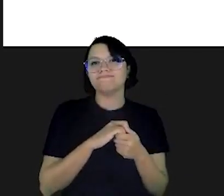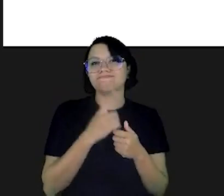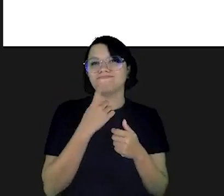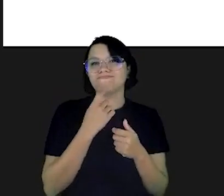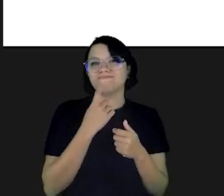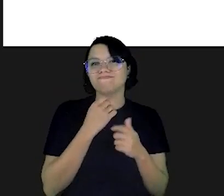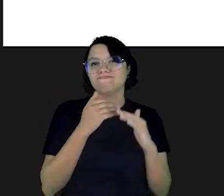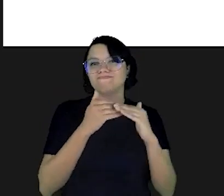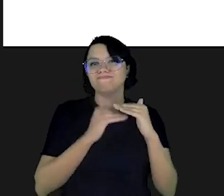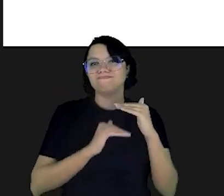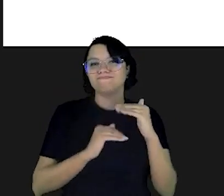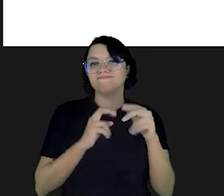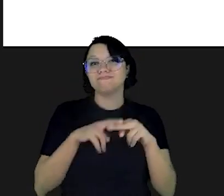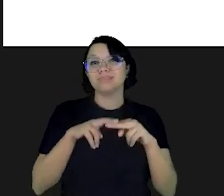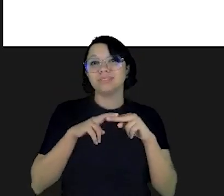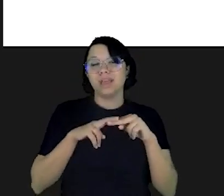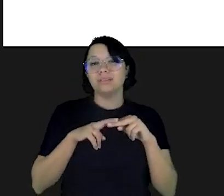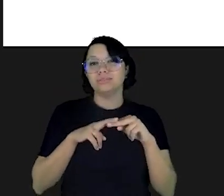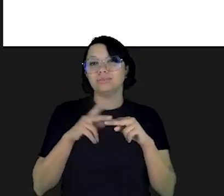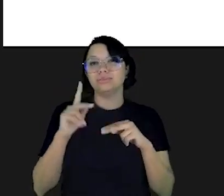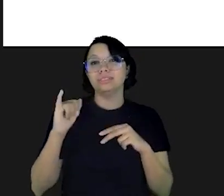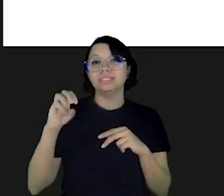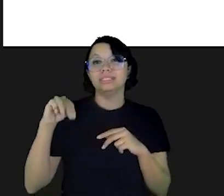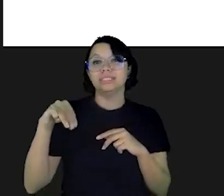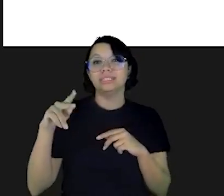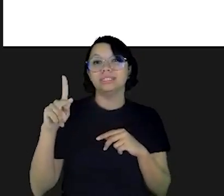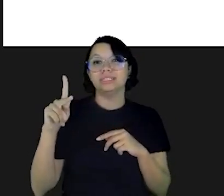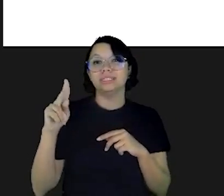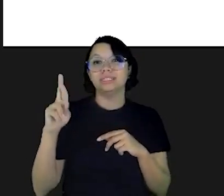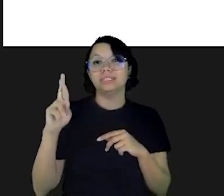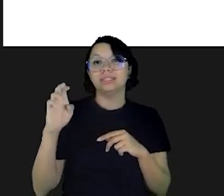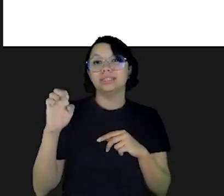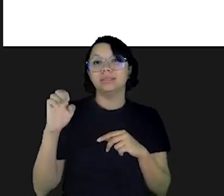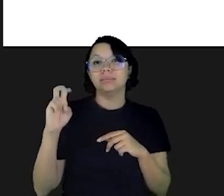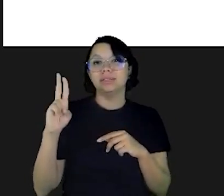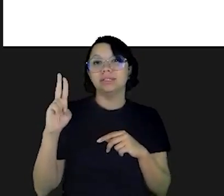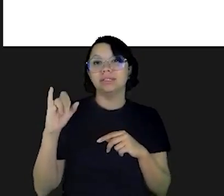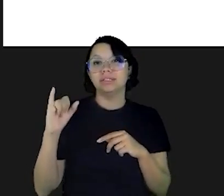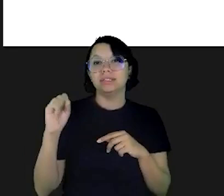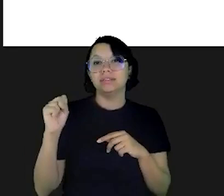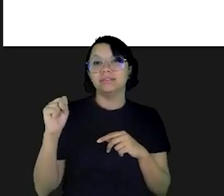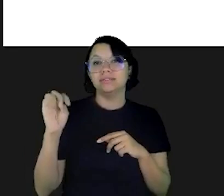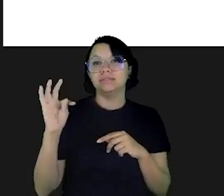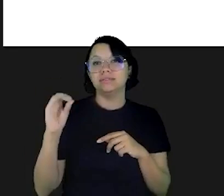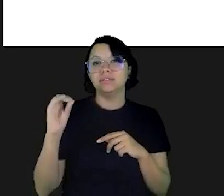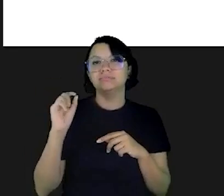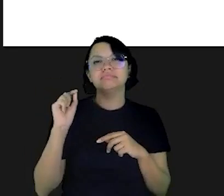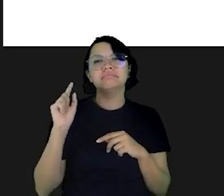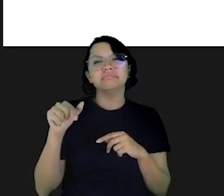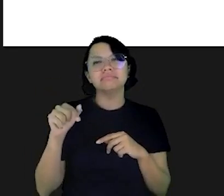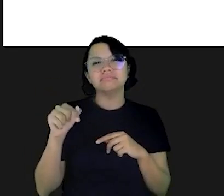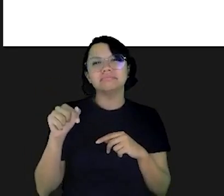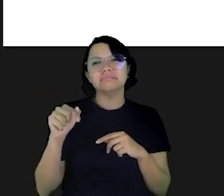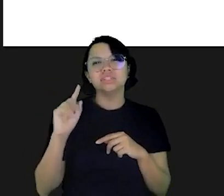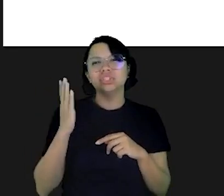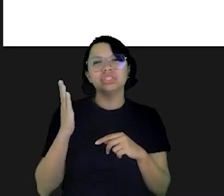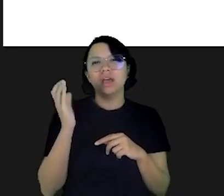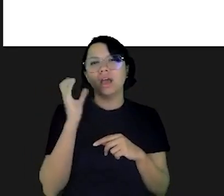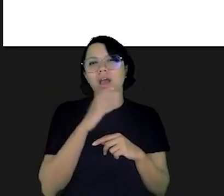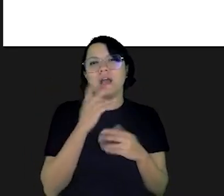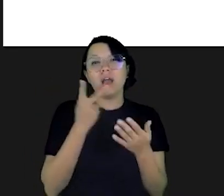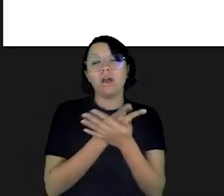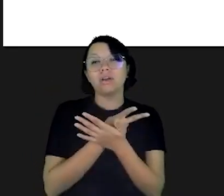do cidadão brasileiro ficam no vermelho por conta dos imprevistos aí a gente vai perguntar é mesmo